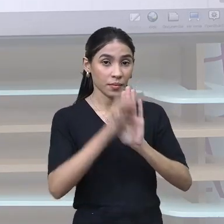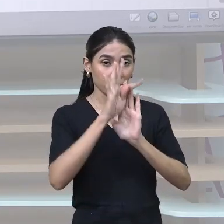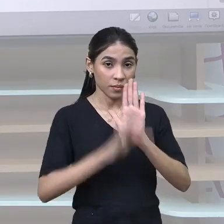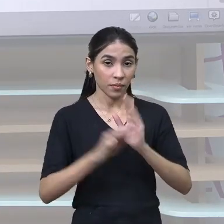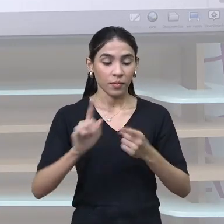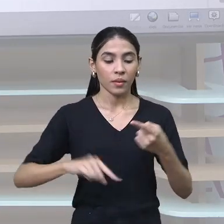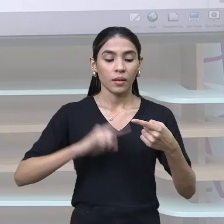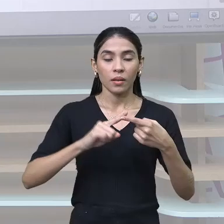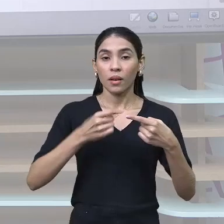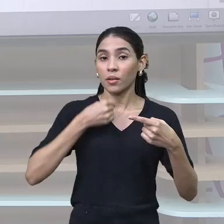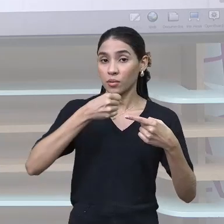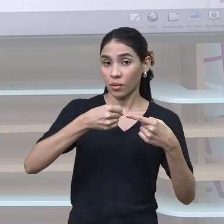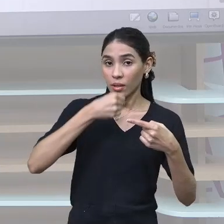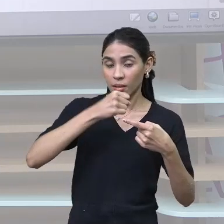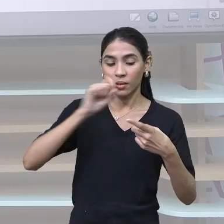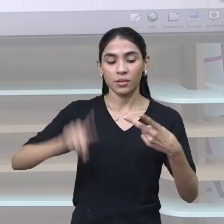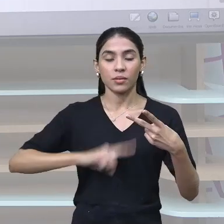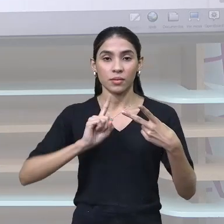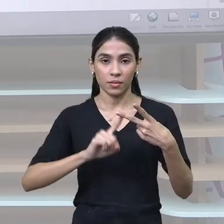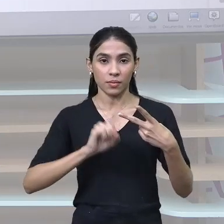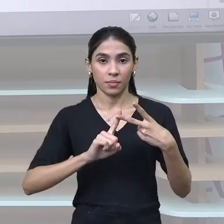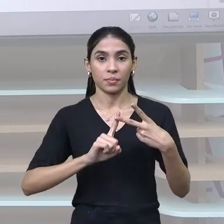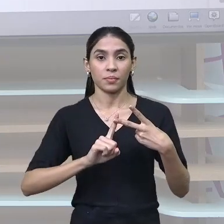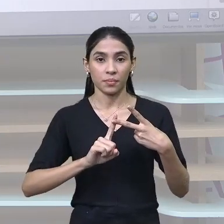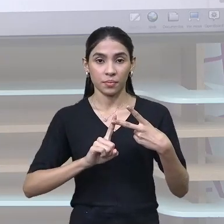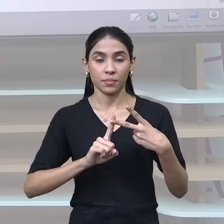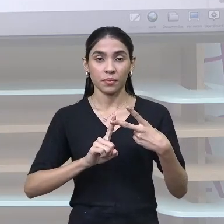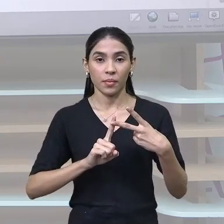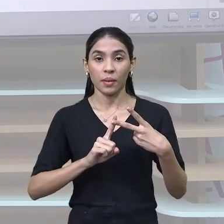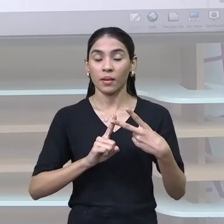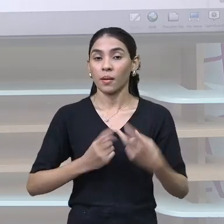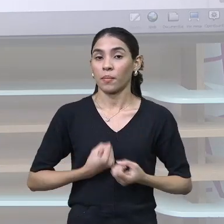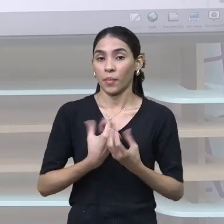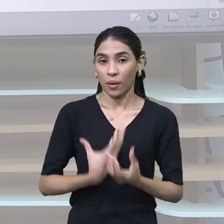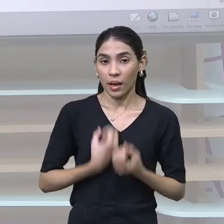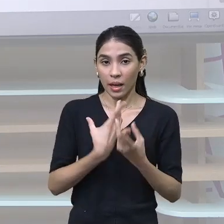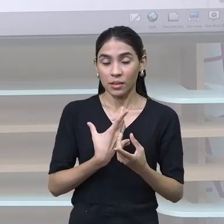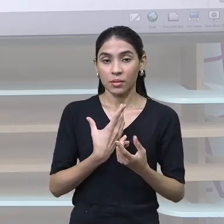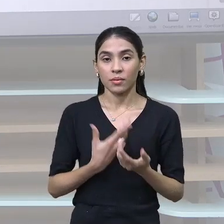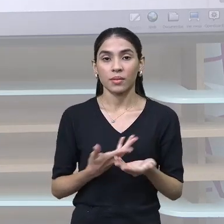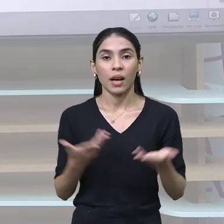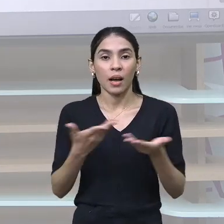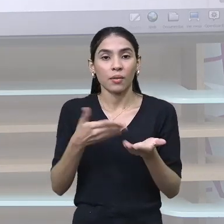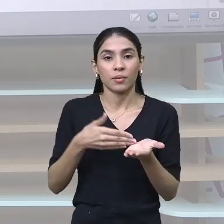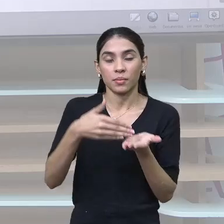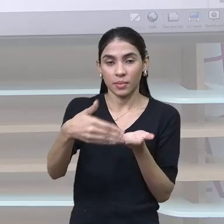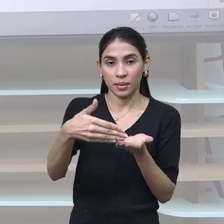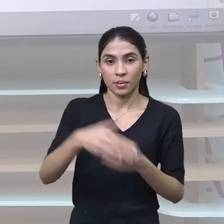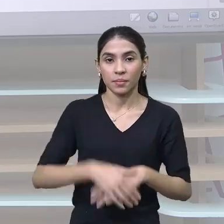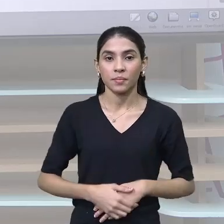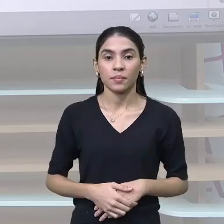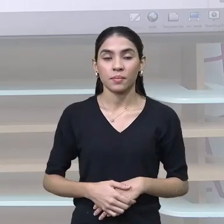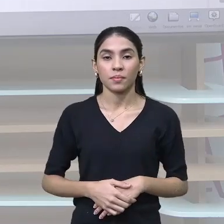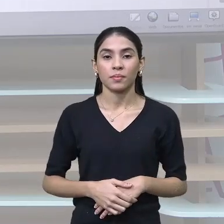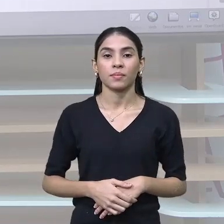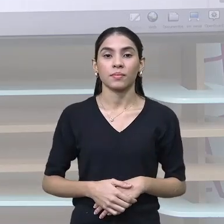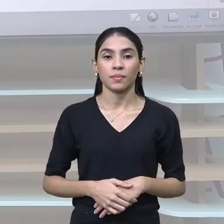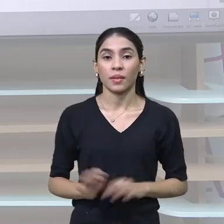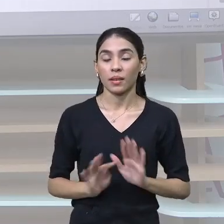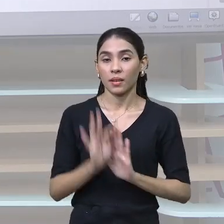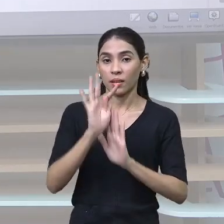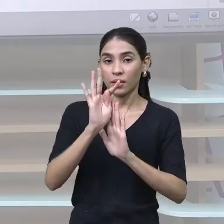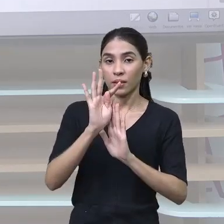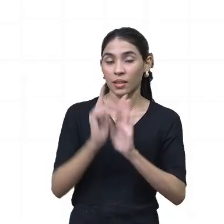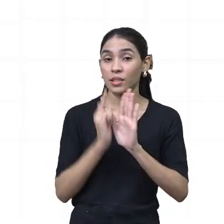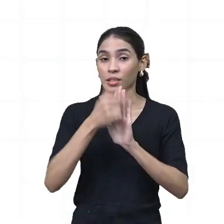jornalísticos e os gêneros textuais poéticos. Vamos, então, começar pelo gênero textual